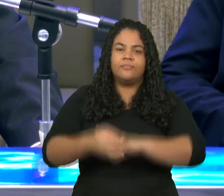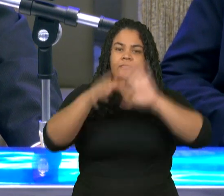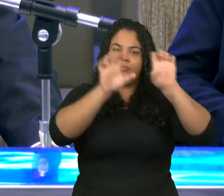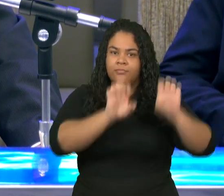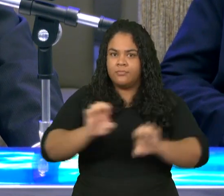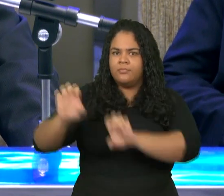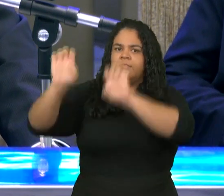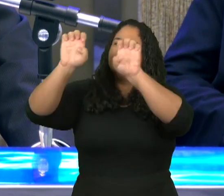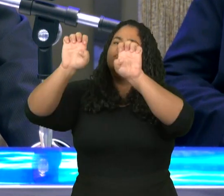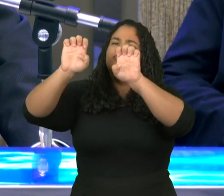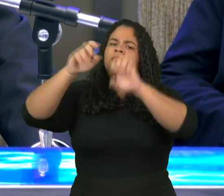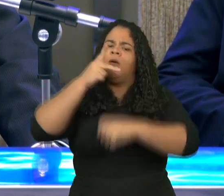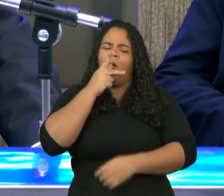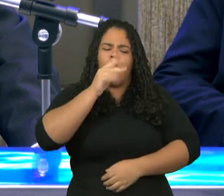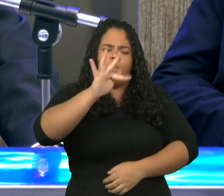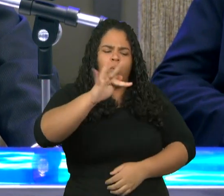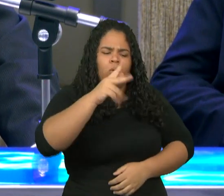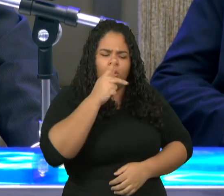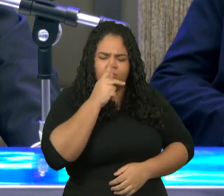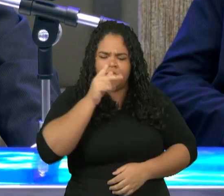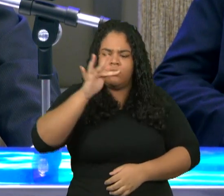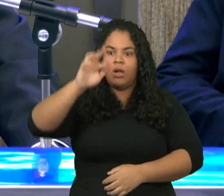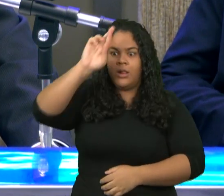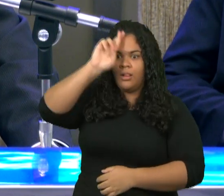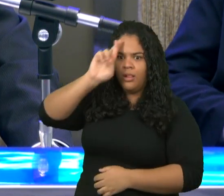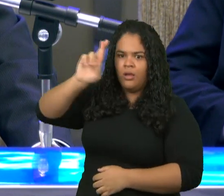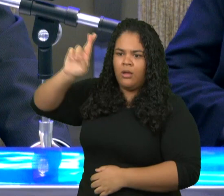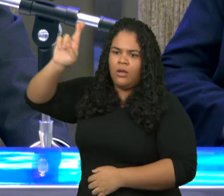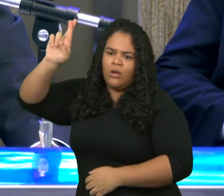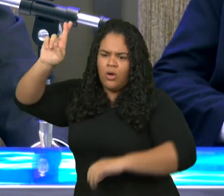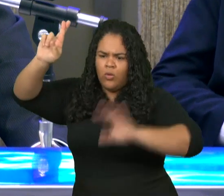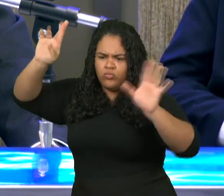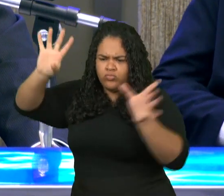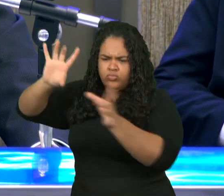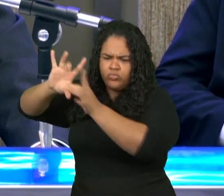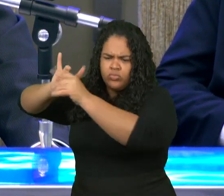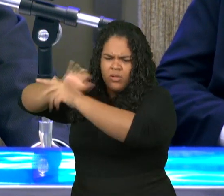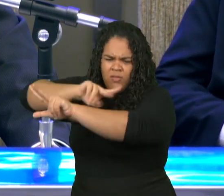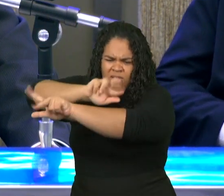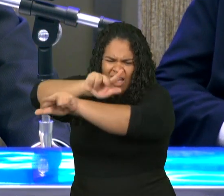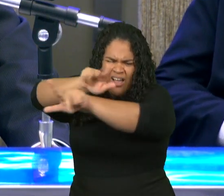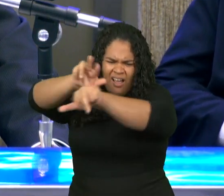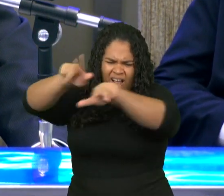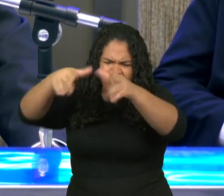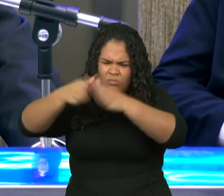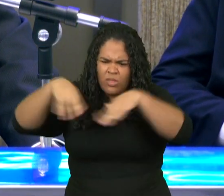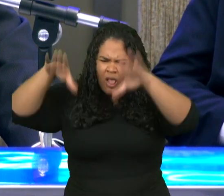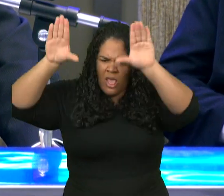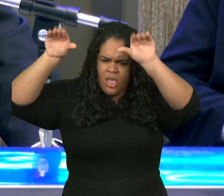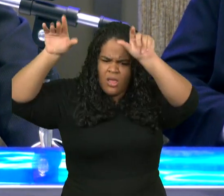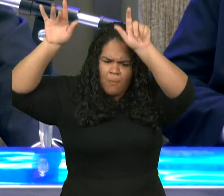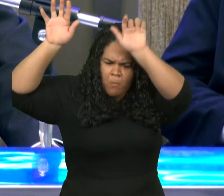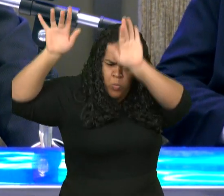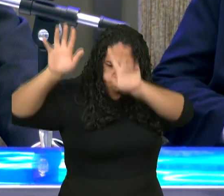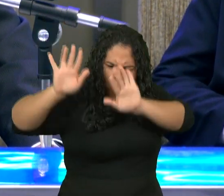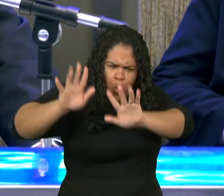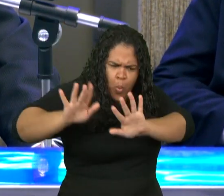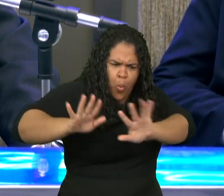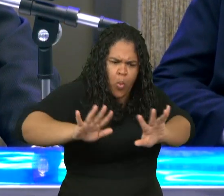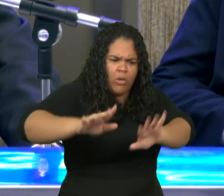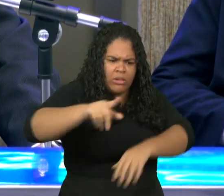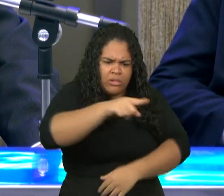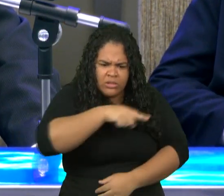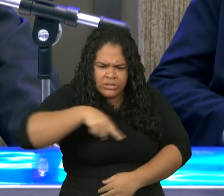que é vindo o Senhor com milhares de seus santos, para fazer juízo contra todos e